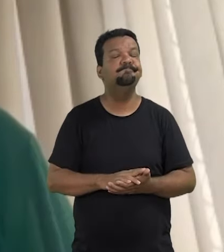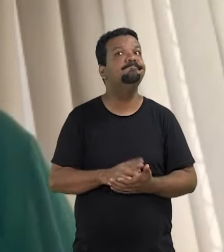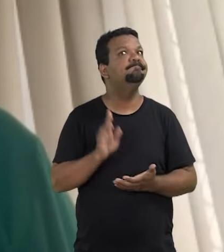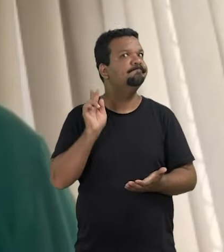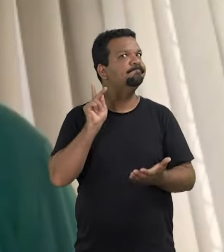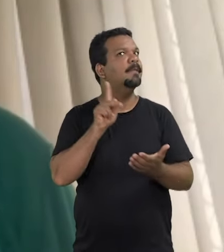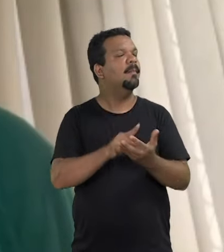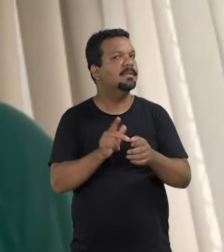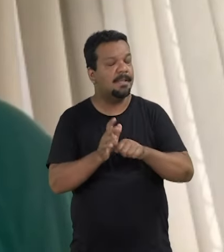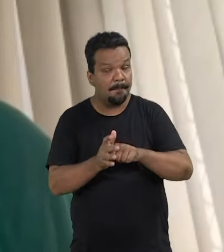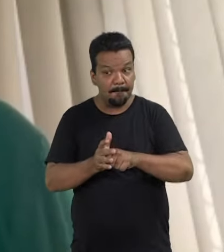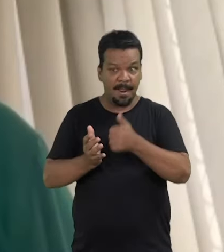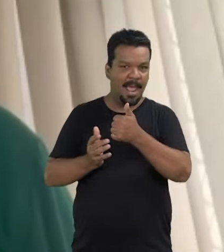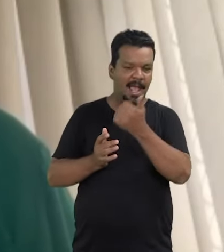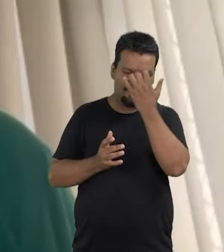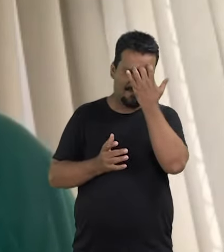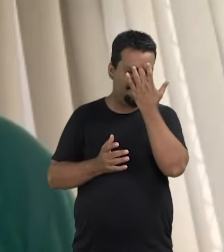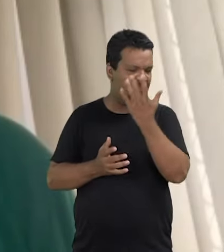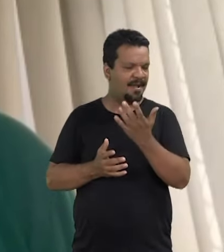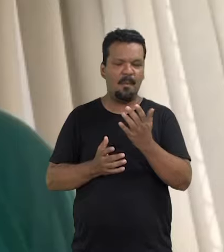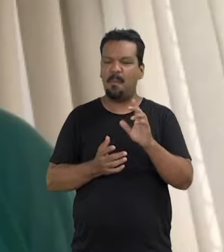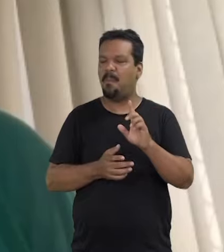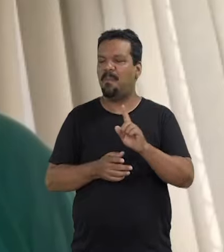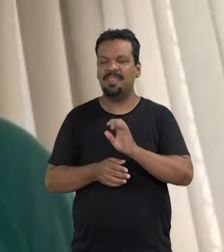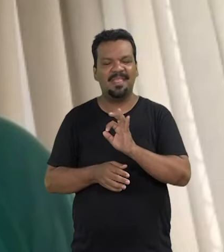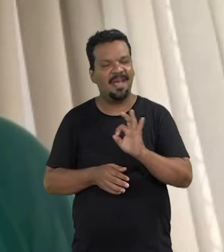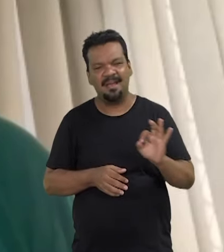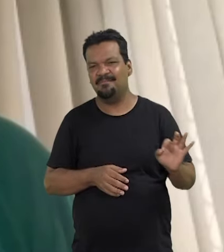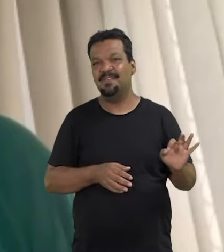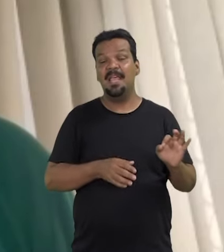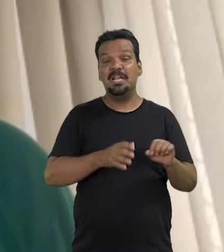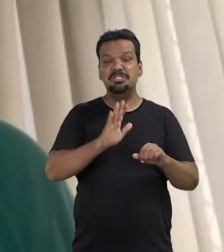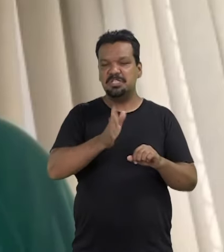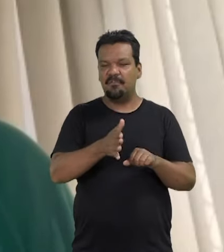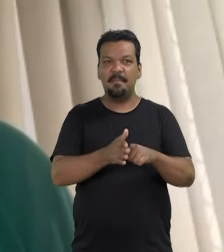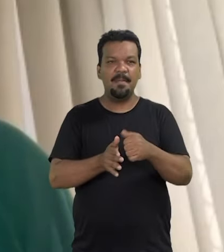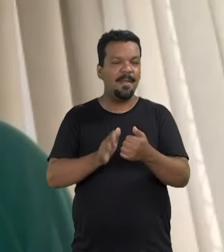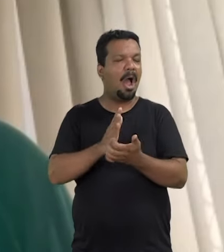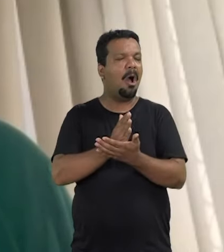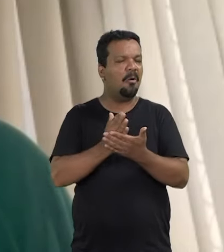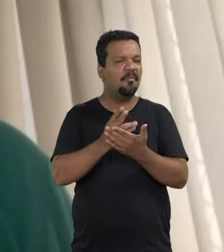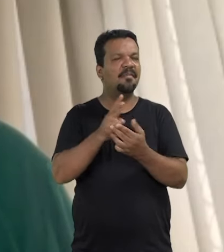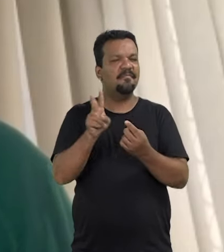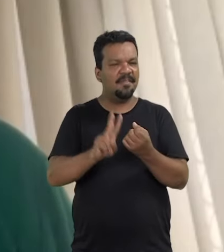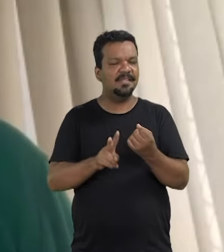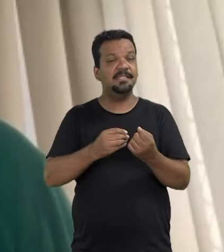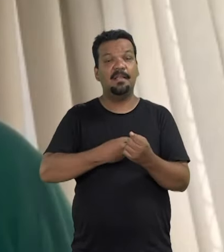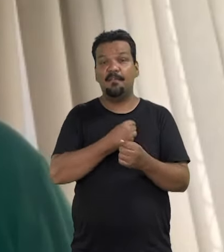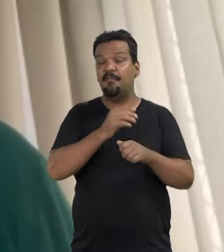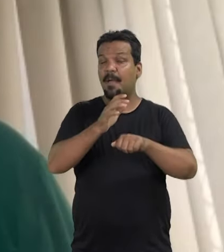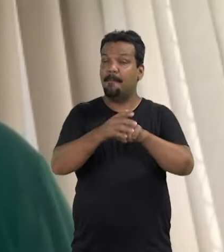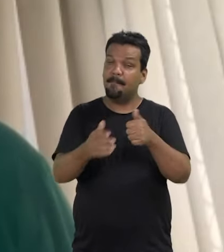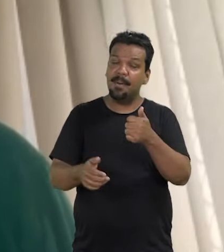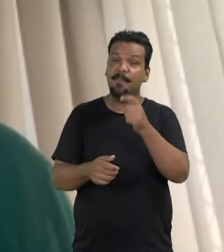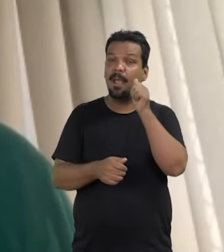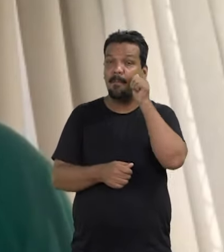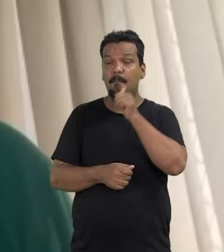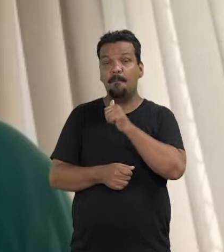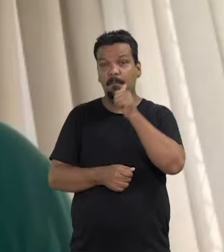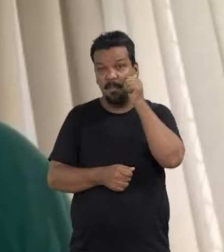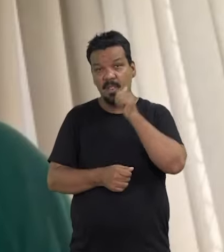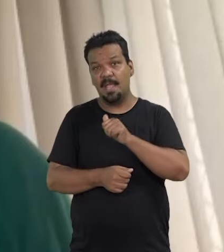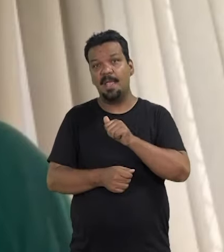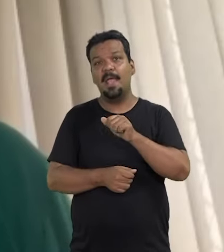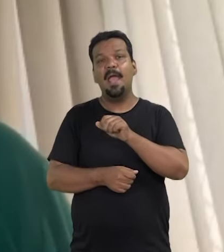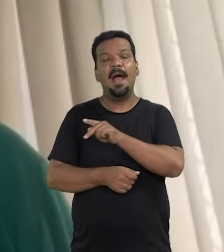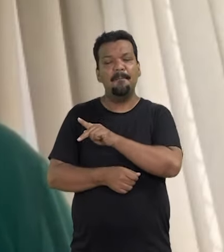ser primeira não é fácil. Eu fui primeira algumas vezes na minha vida, né? Eu fui a primeira